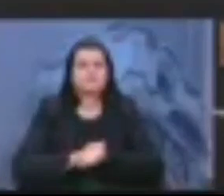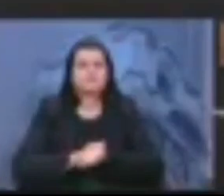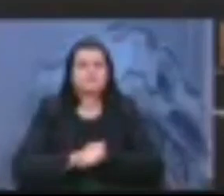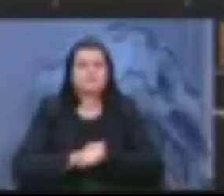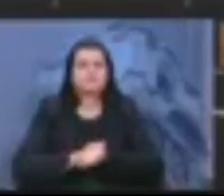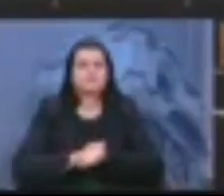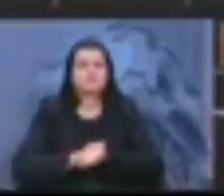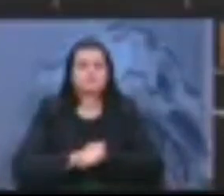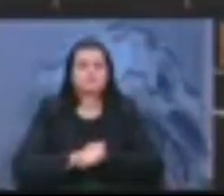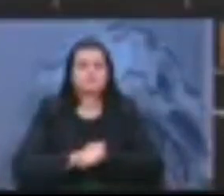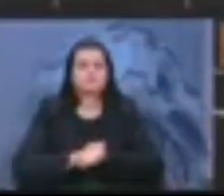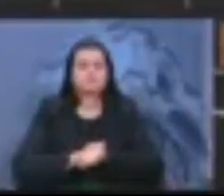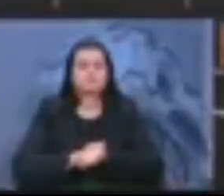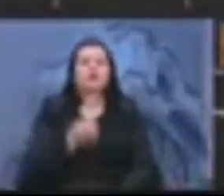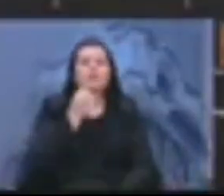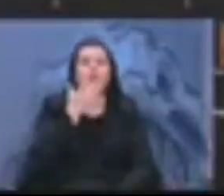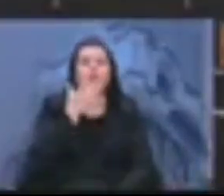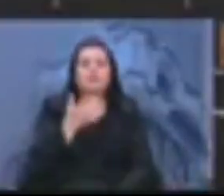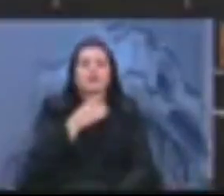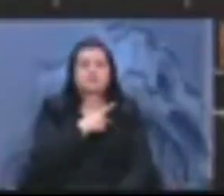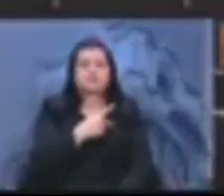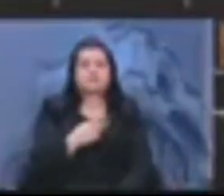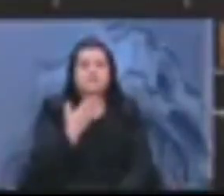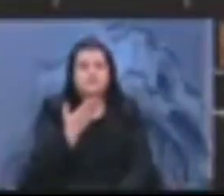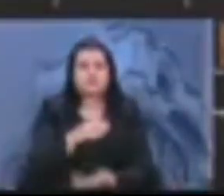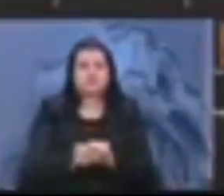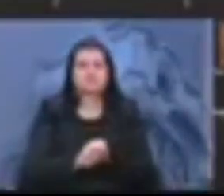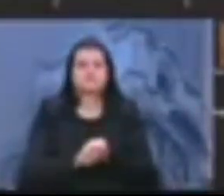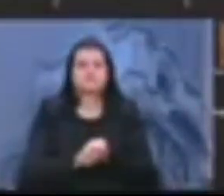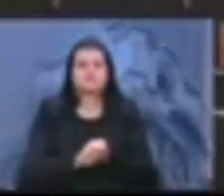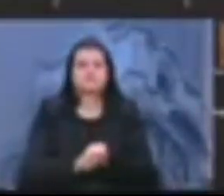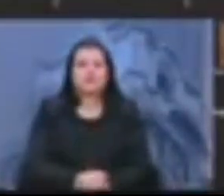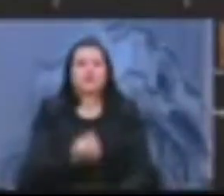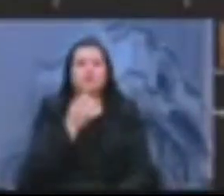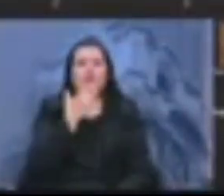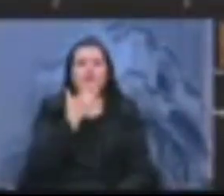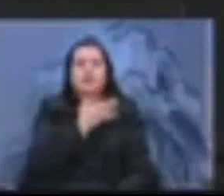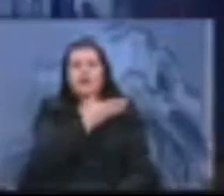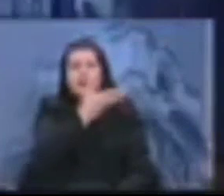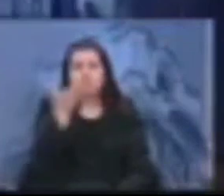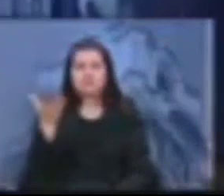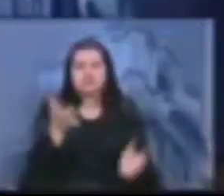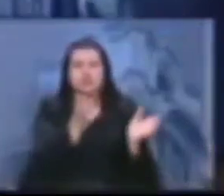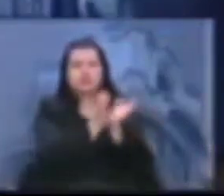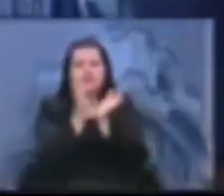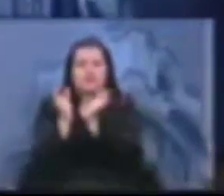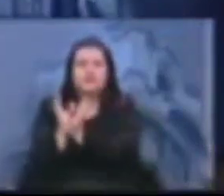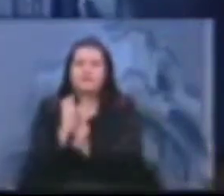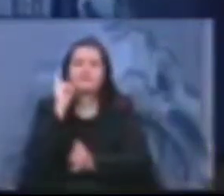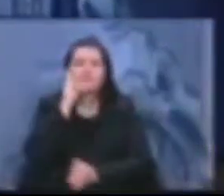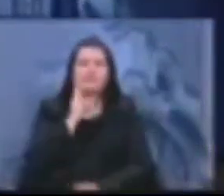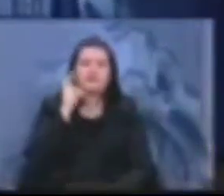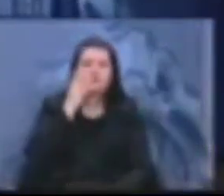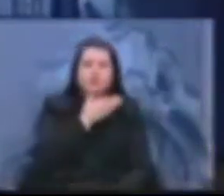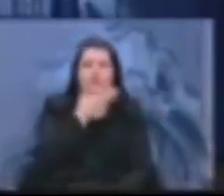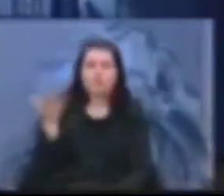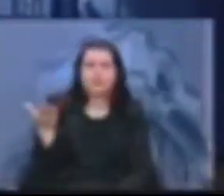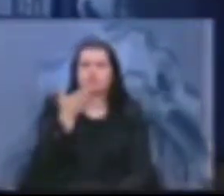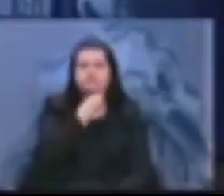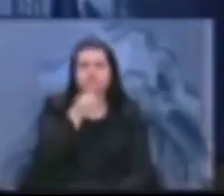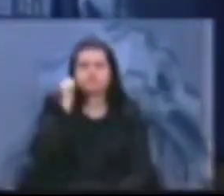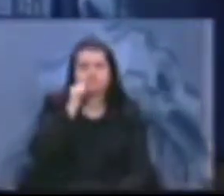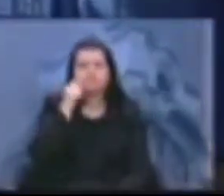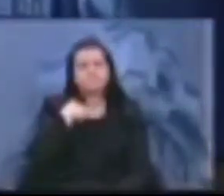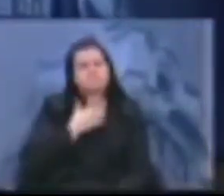Boa tarde, presidente. Boa tarde. Boa tarde, colegas, vereadores e vereadoras. Então, saudar a fala